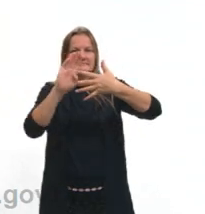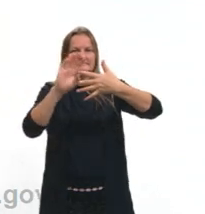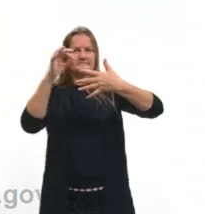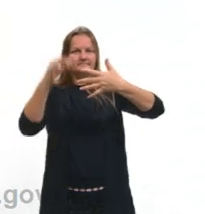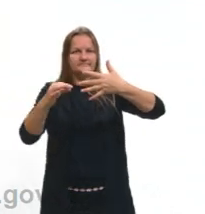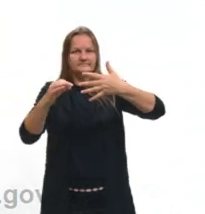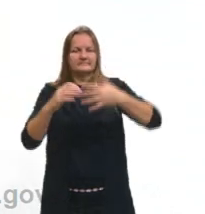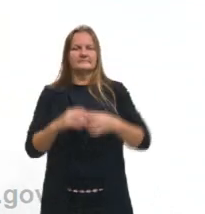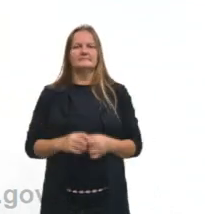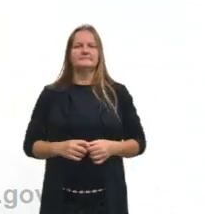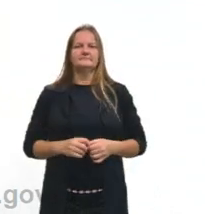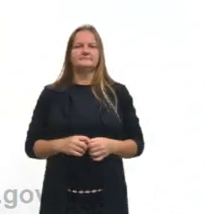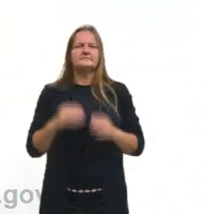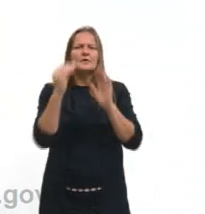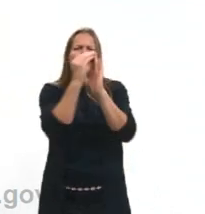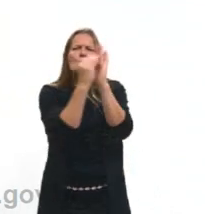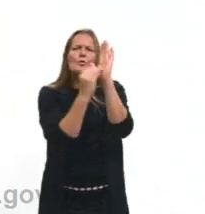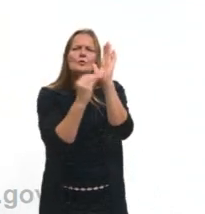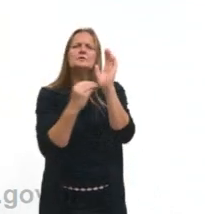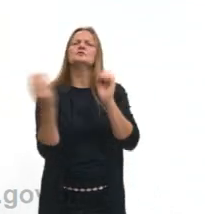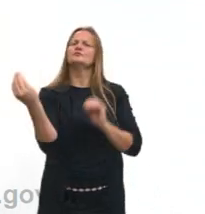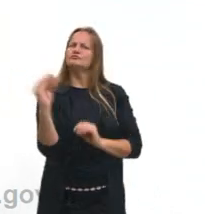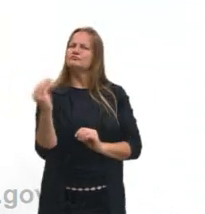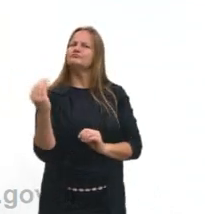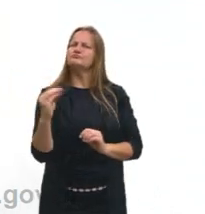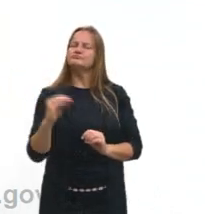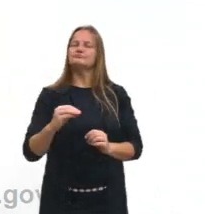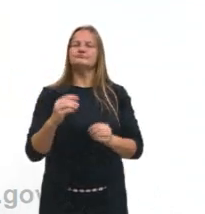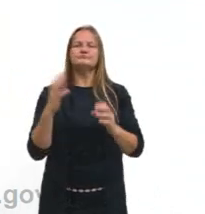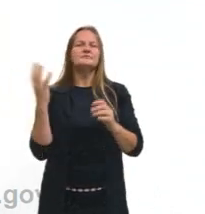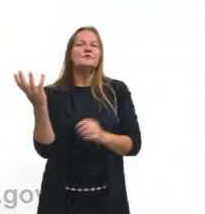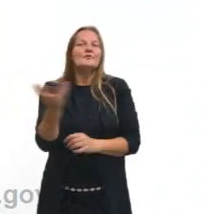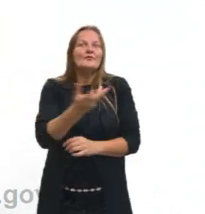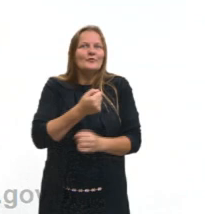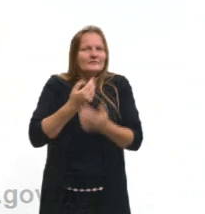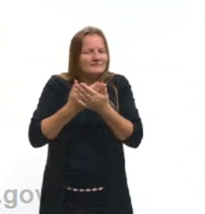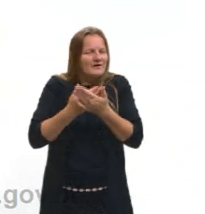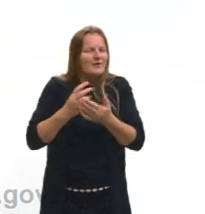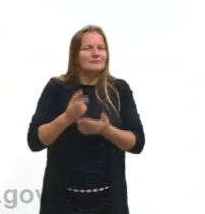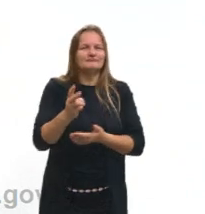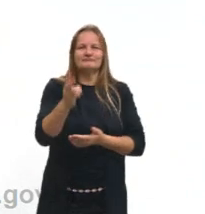Certo, gente? Esse conteúdo vai aparecer em todas as nossas aulas.